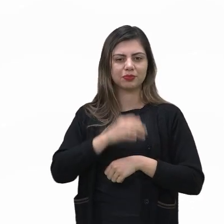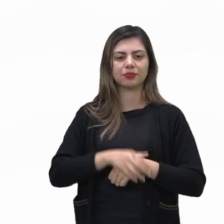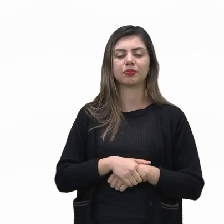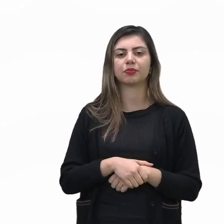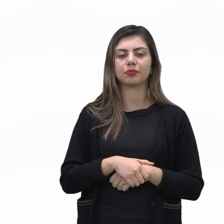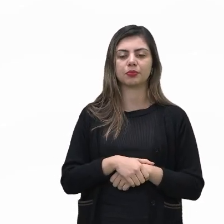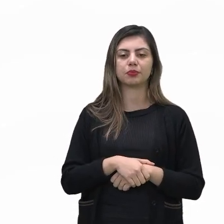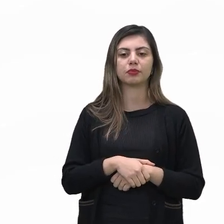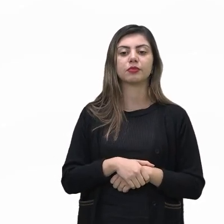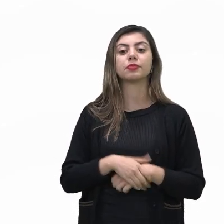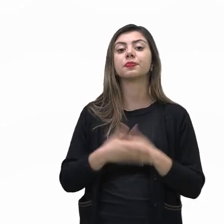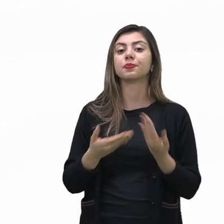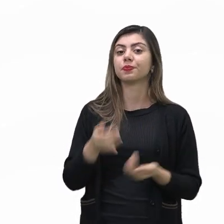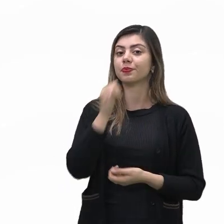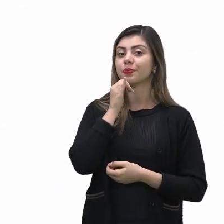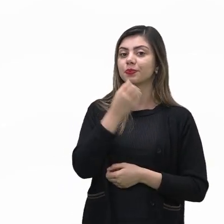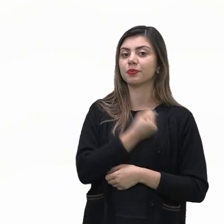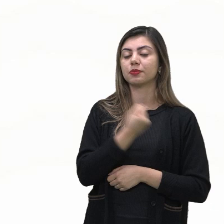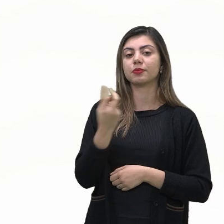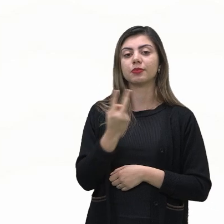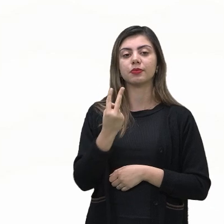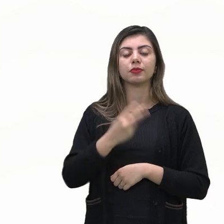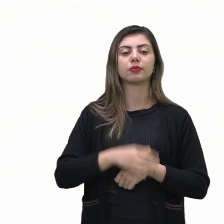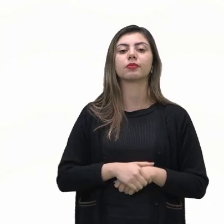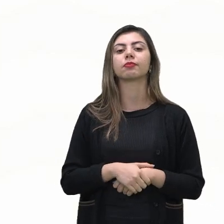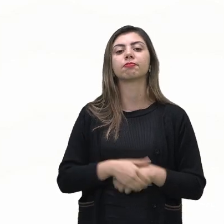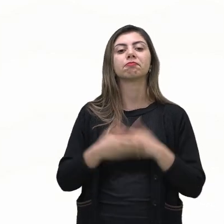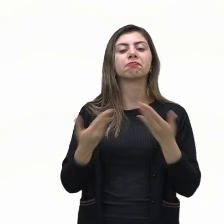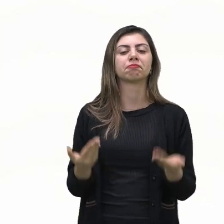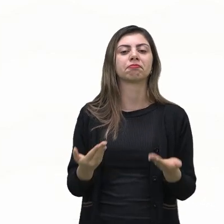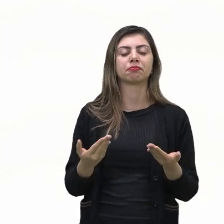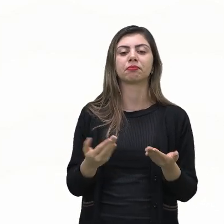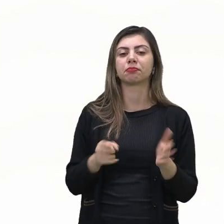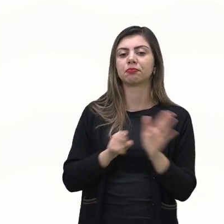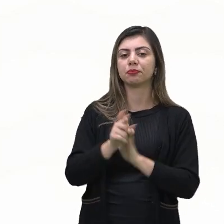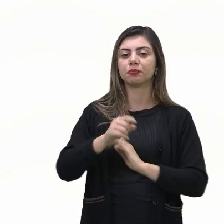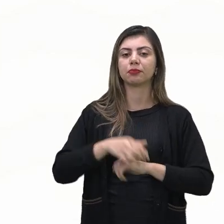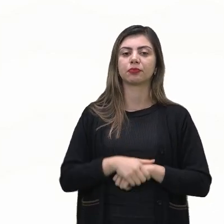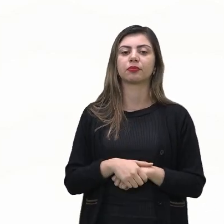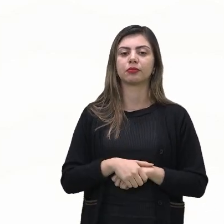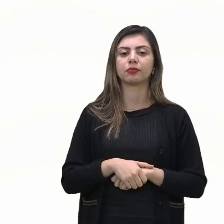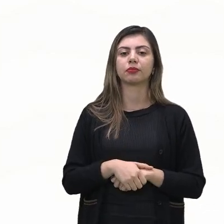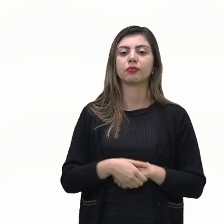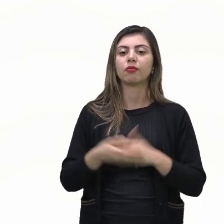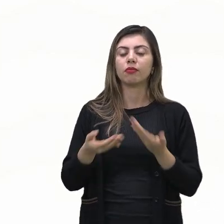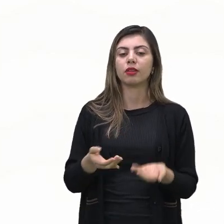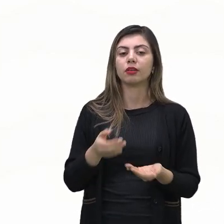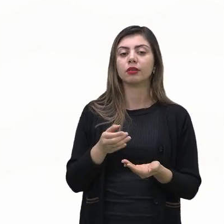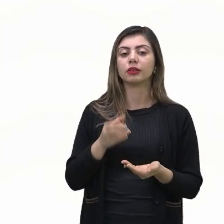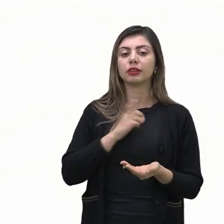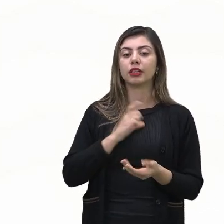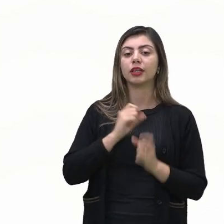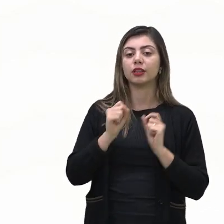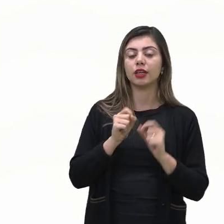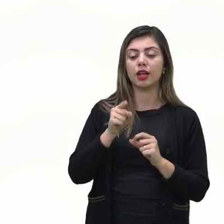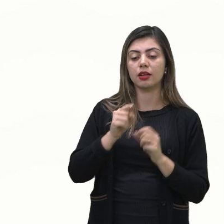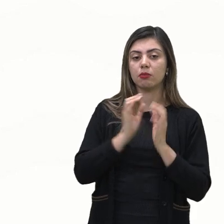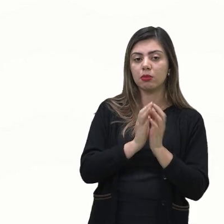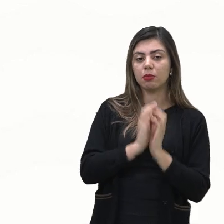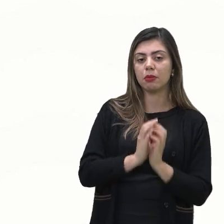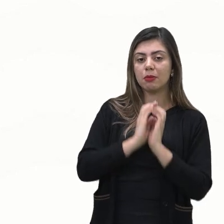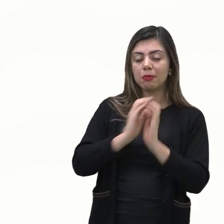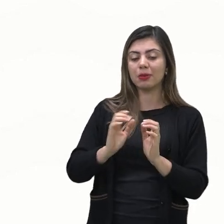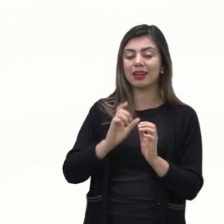exemplo 2 qual é a probabilidade de obter um número de 2 a 5